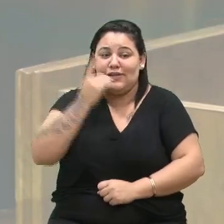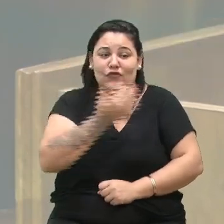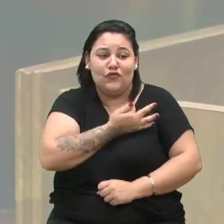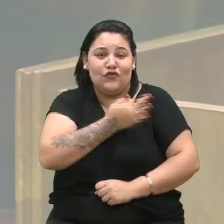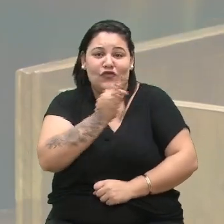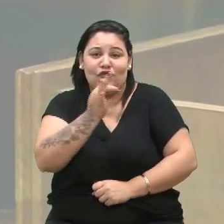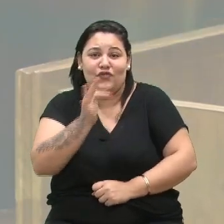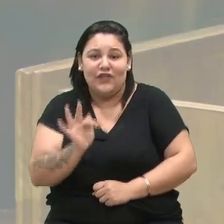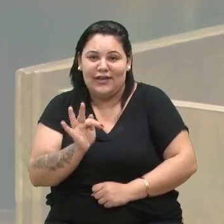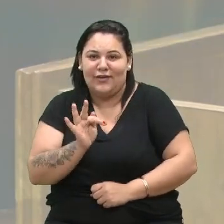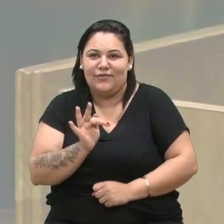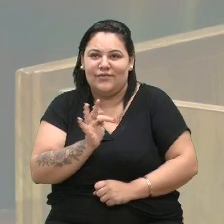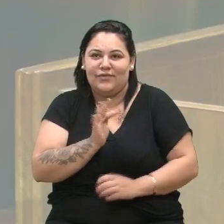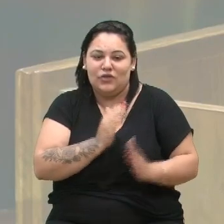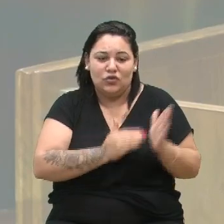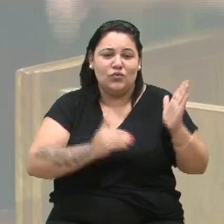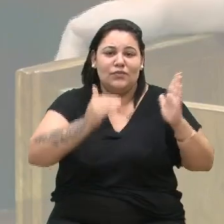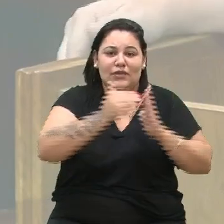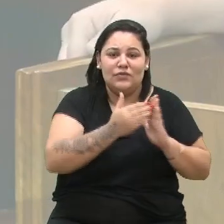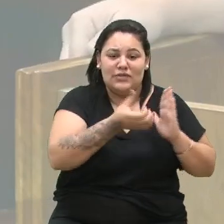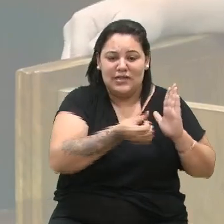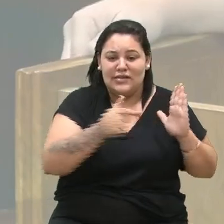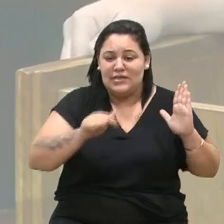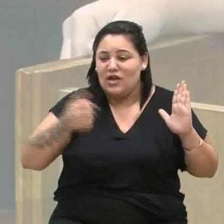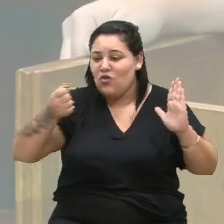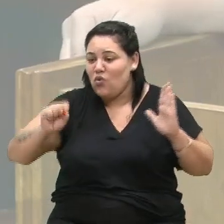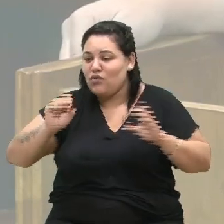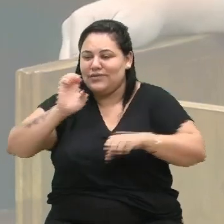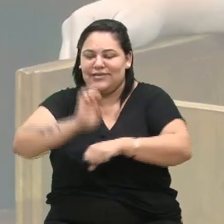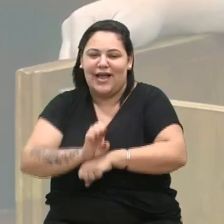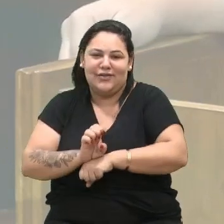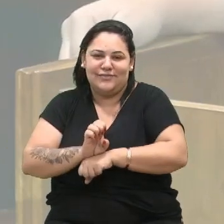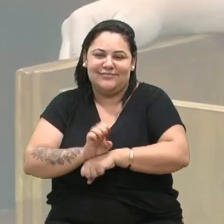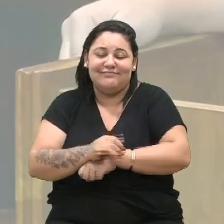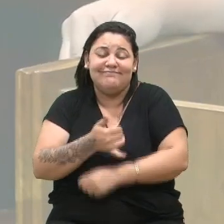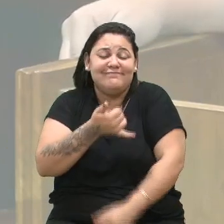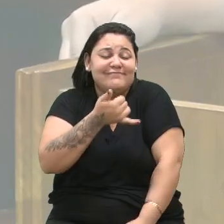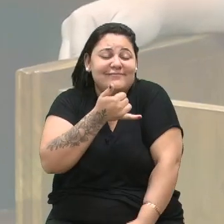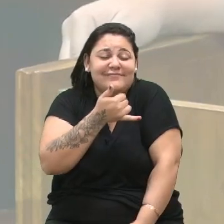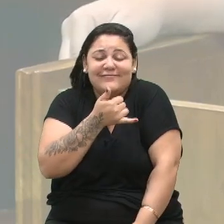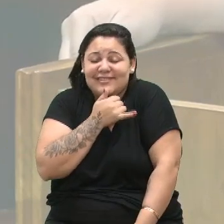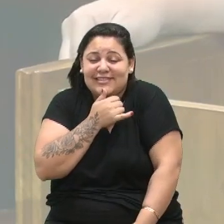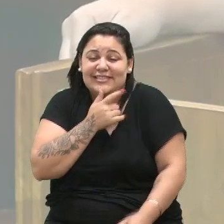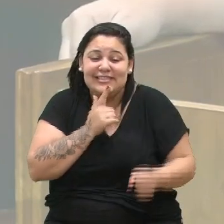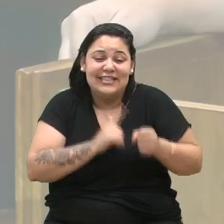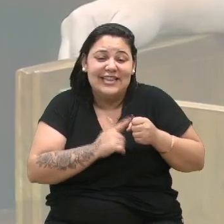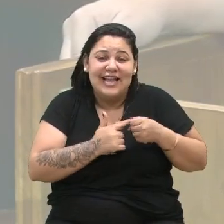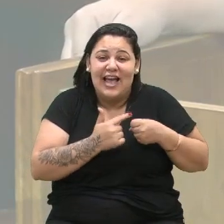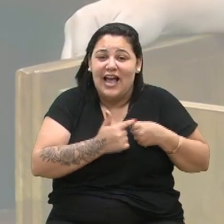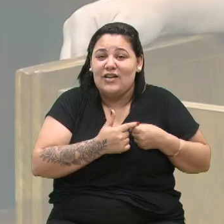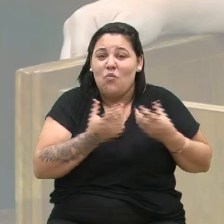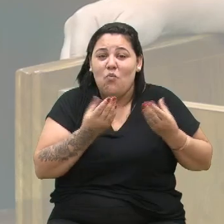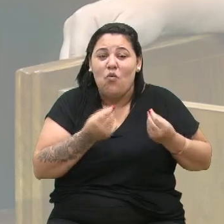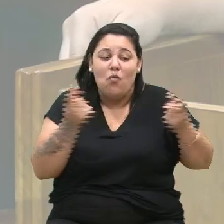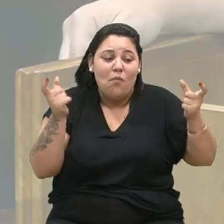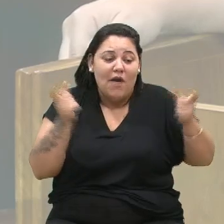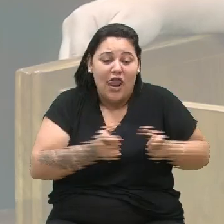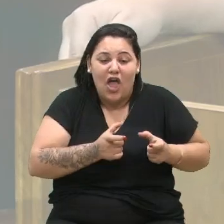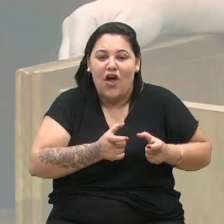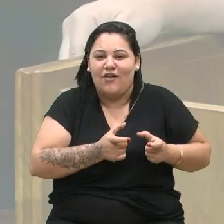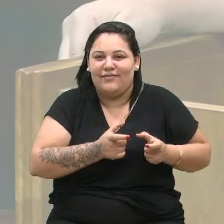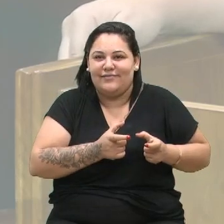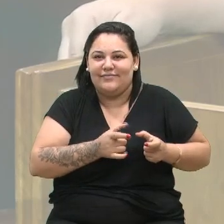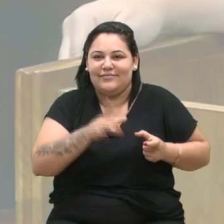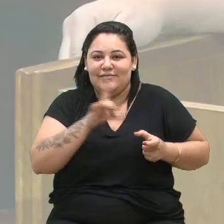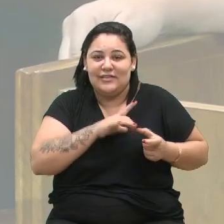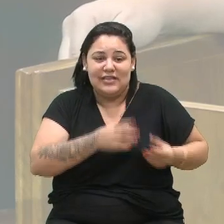e, no mínimo, seis, sete, oito estaduais, que, infelizmente, cidades muito, mas muito menores das nossas, dão esses